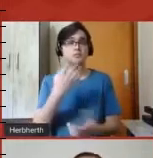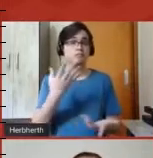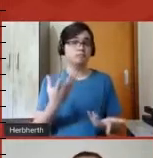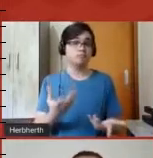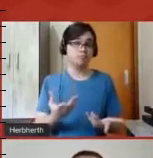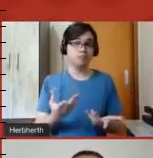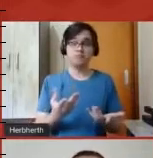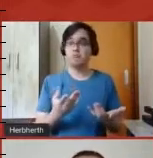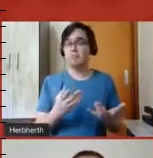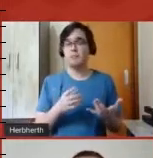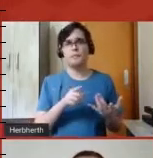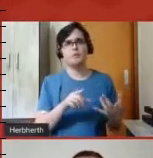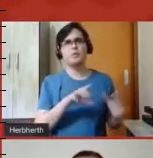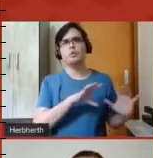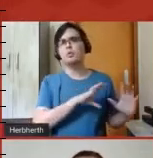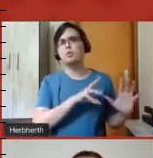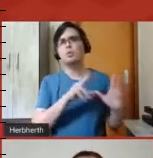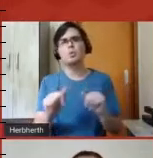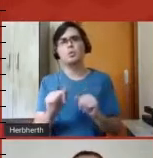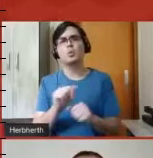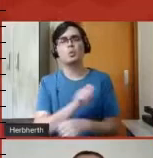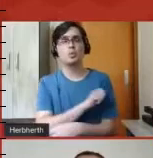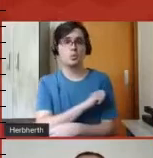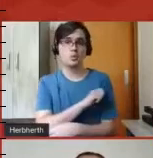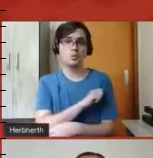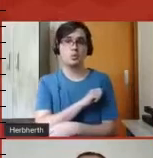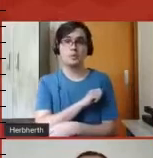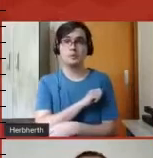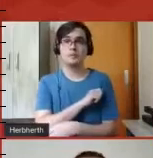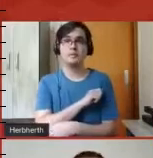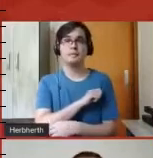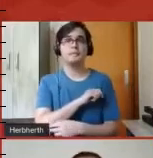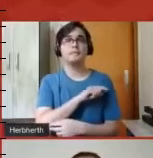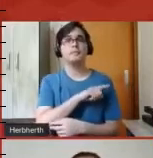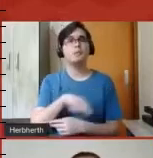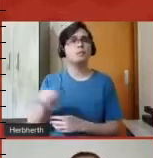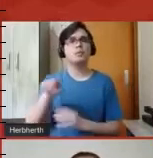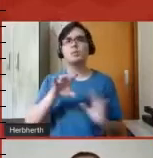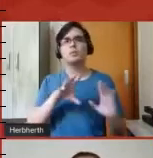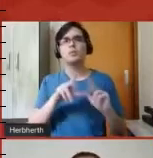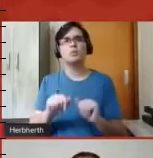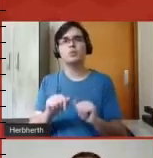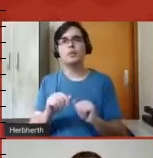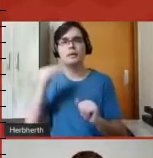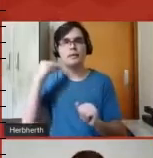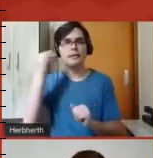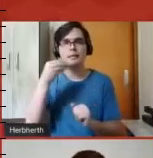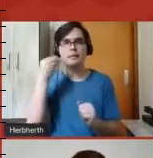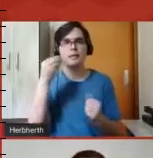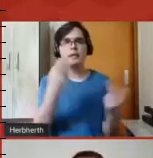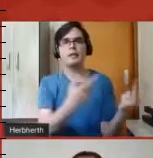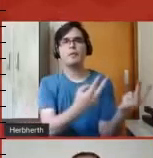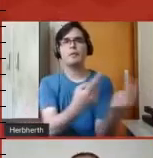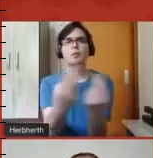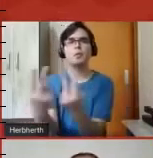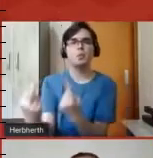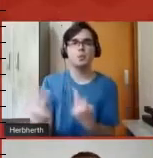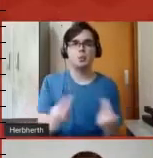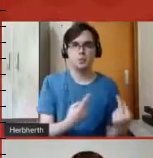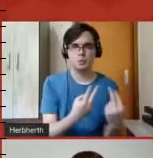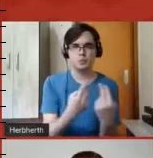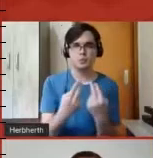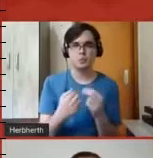da totalidade dos alunos foi essencialmente a mesma. Então, as atividades